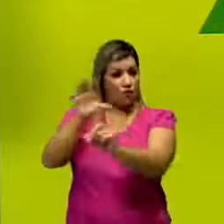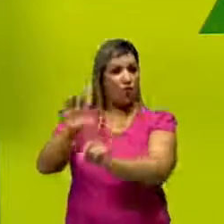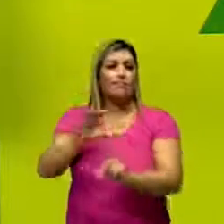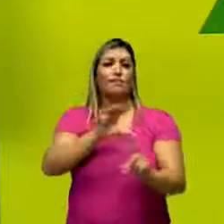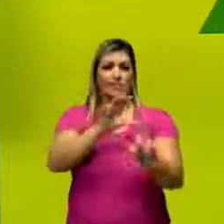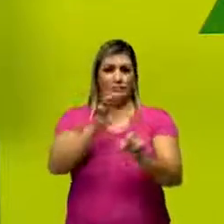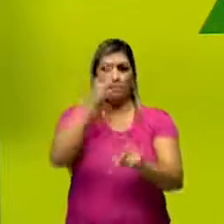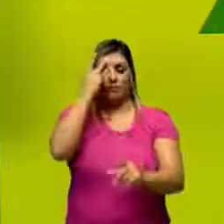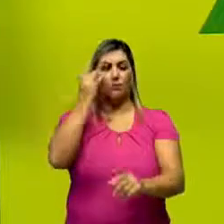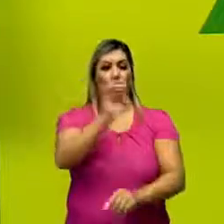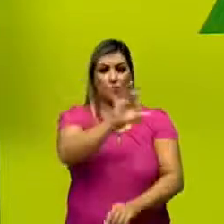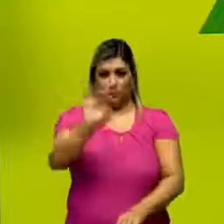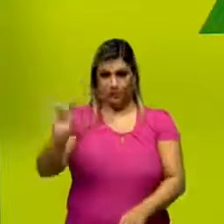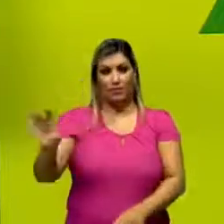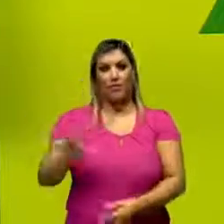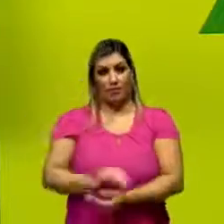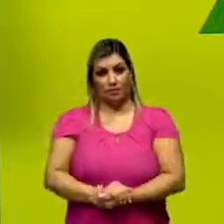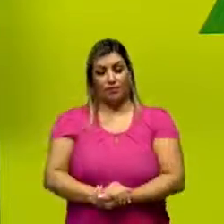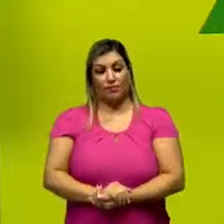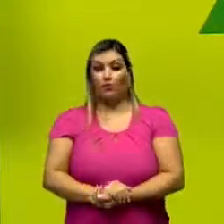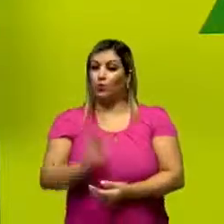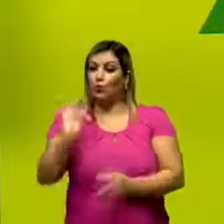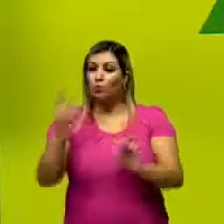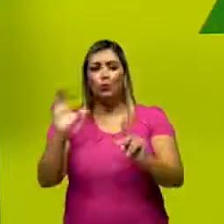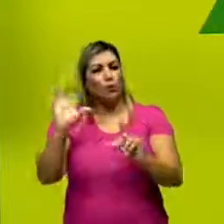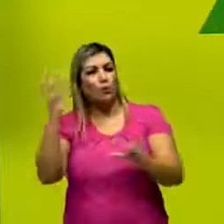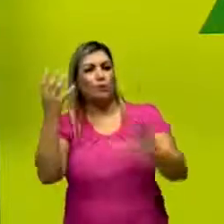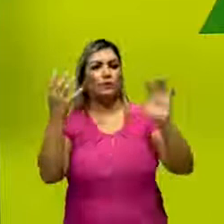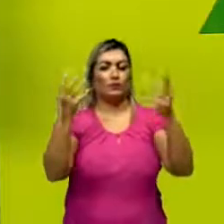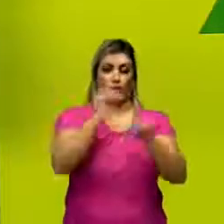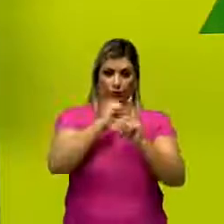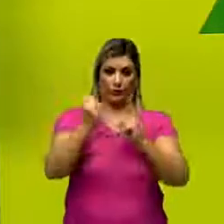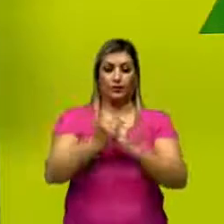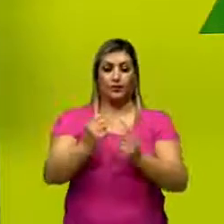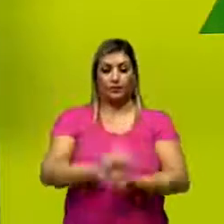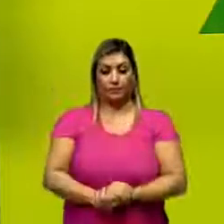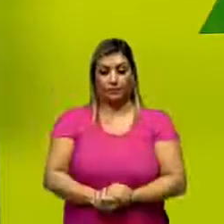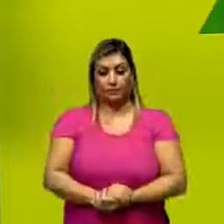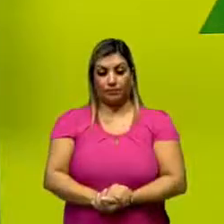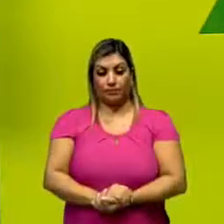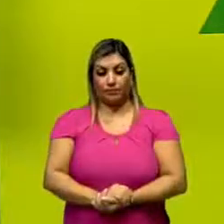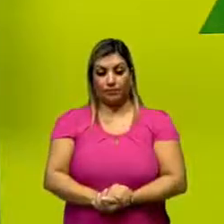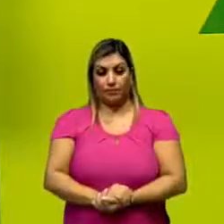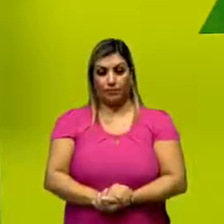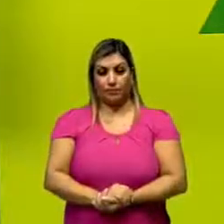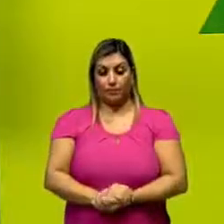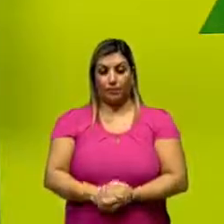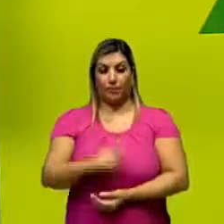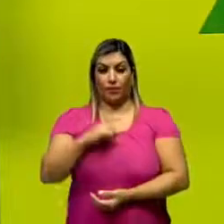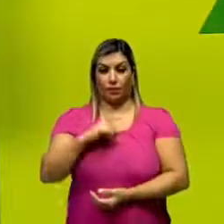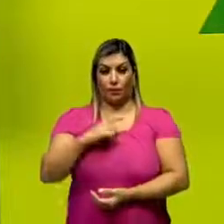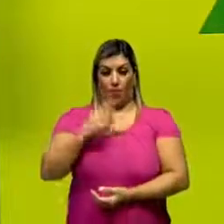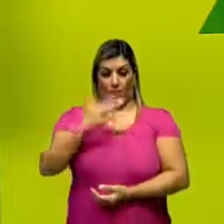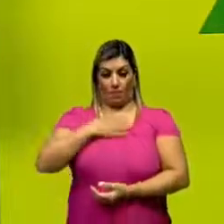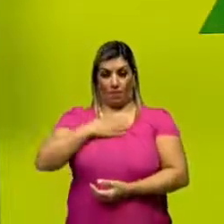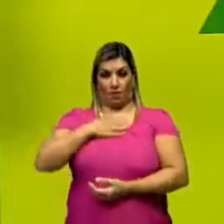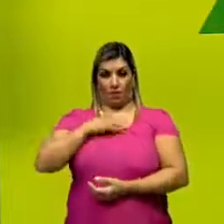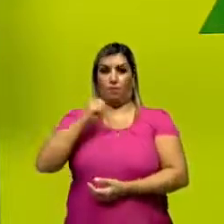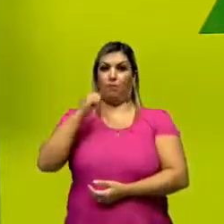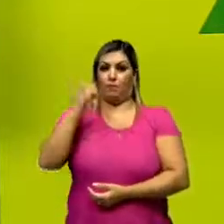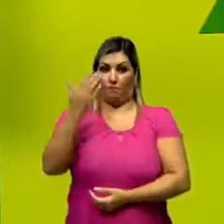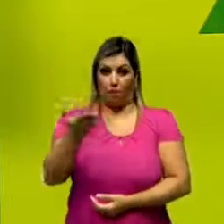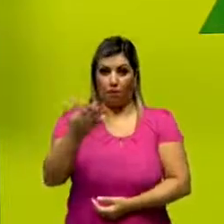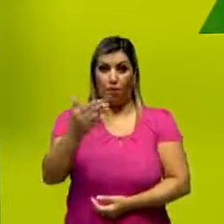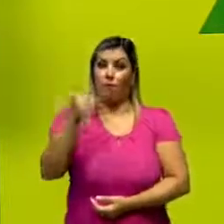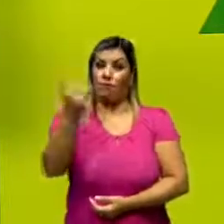influência que esses acontecimentos sociais terão sobre esses indivíduos. Será não do indivíduo para a sociedade, não uma